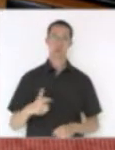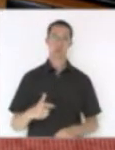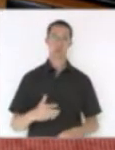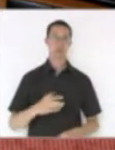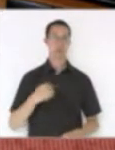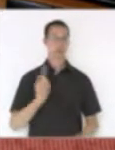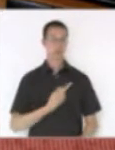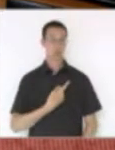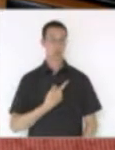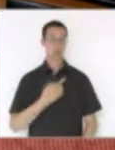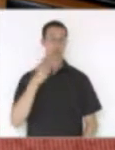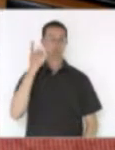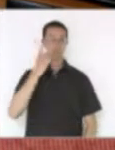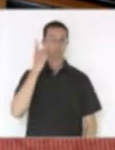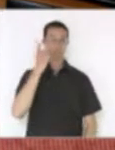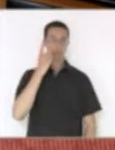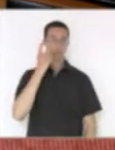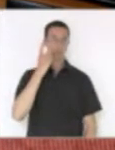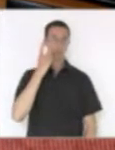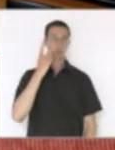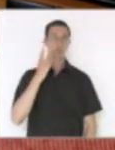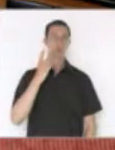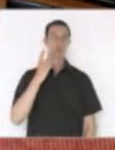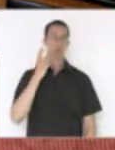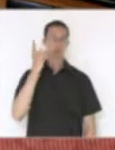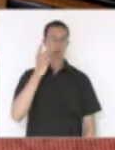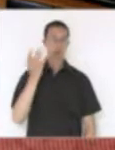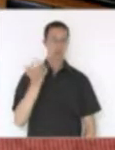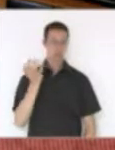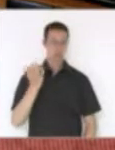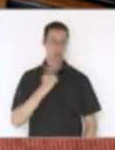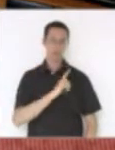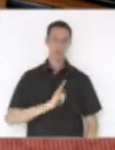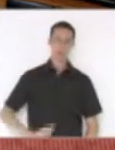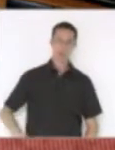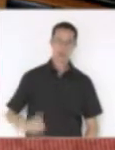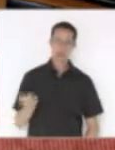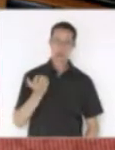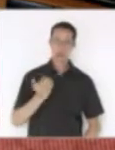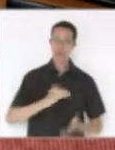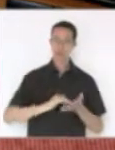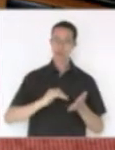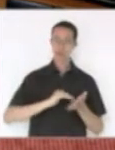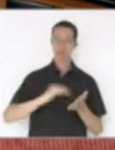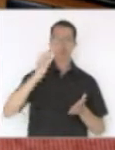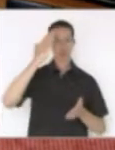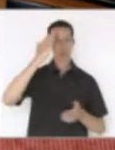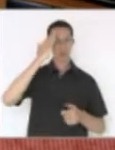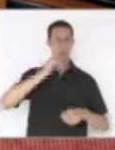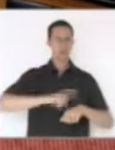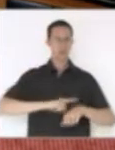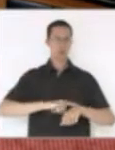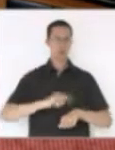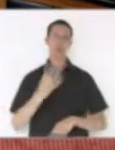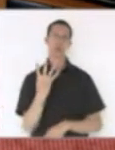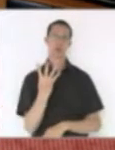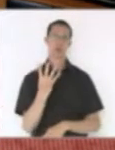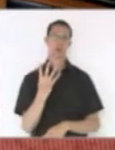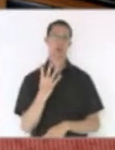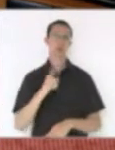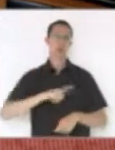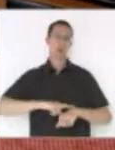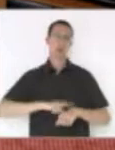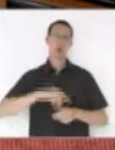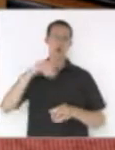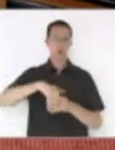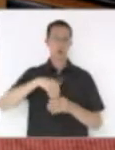parlamentar quer ir para o governo, quer ir para a secretaria, ele sabe que 16 horas é hora de votação. Tem que estar aqui